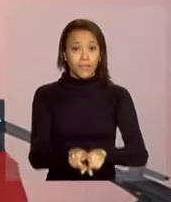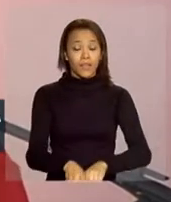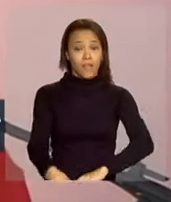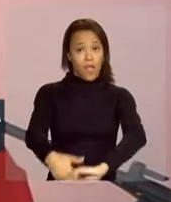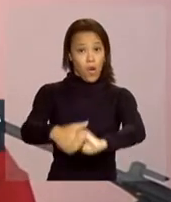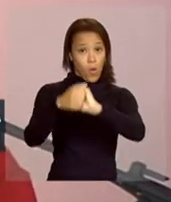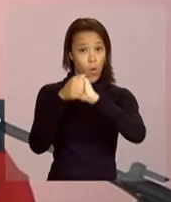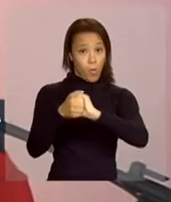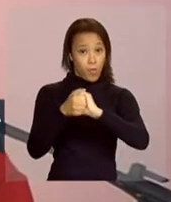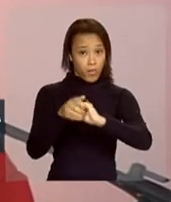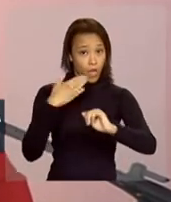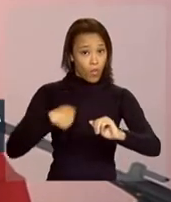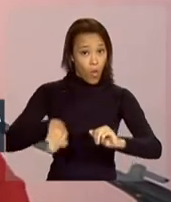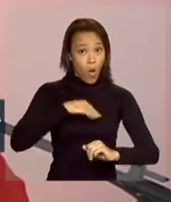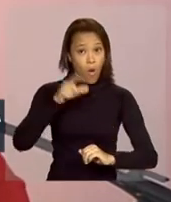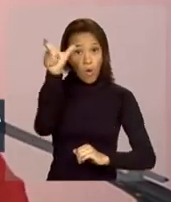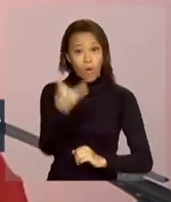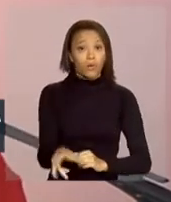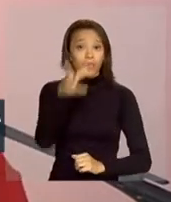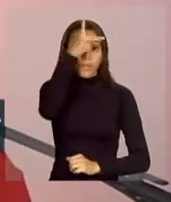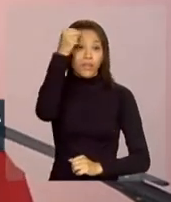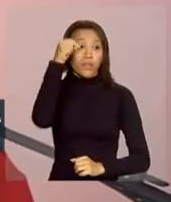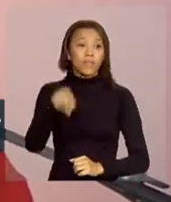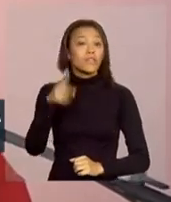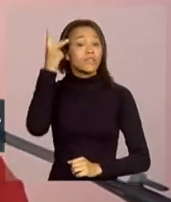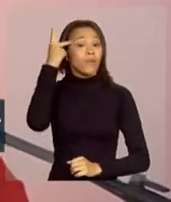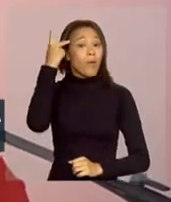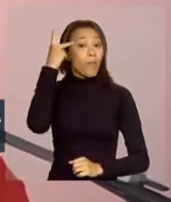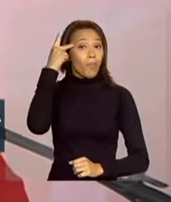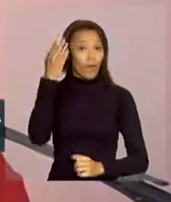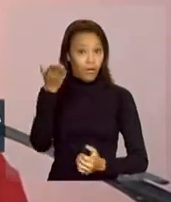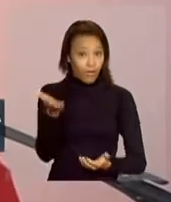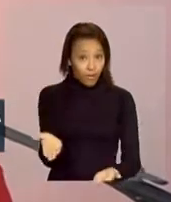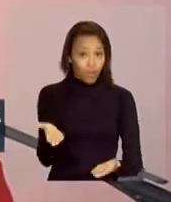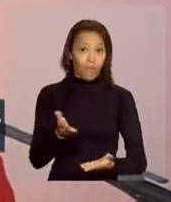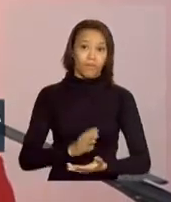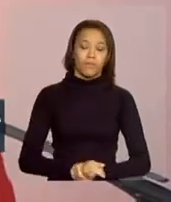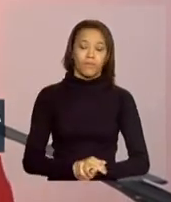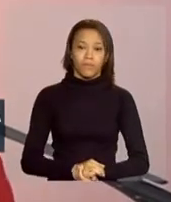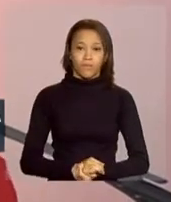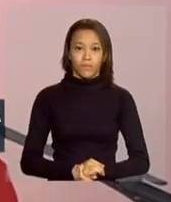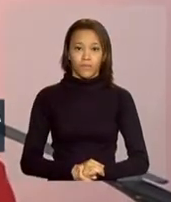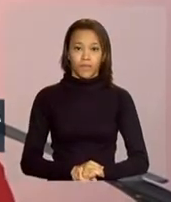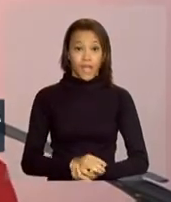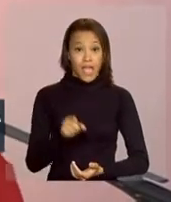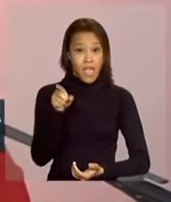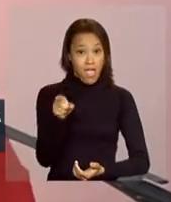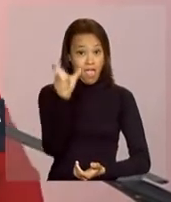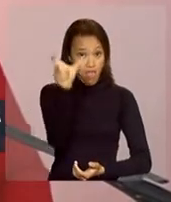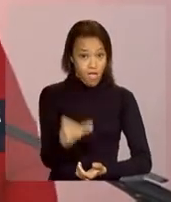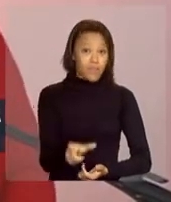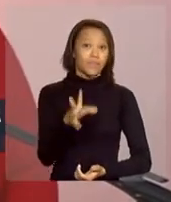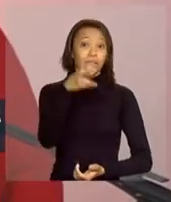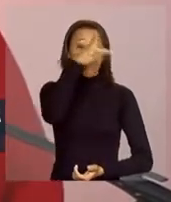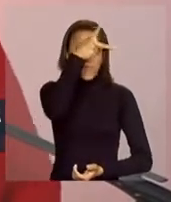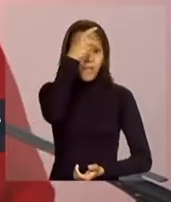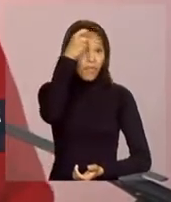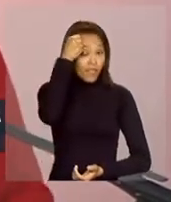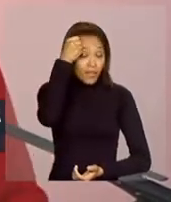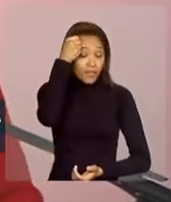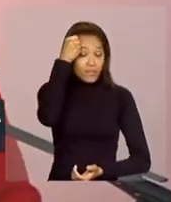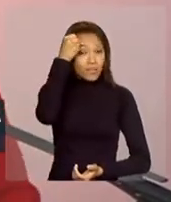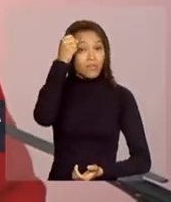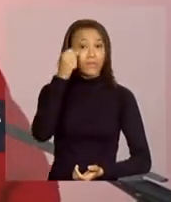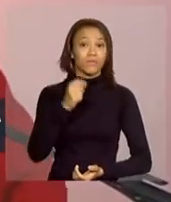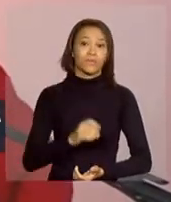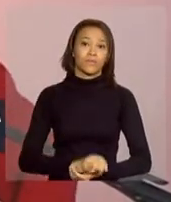prefeito de São Paulo, Fernando Haddad, esse prefeito que foi